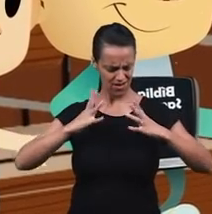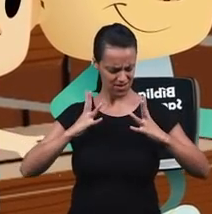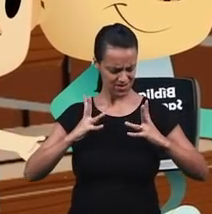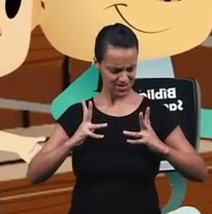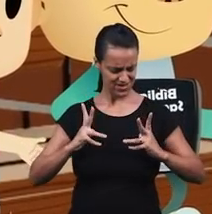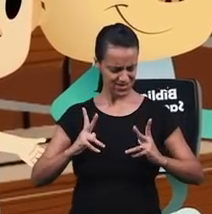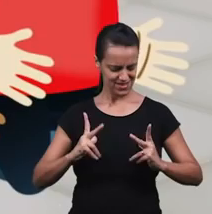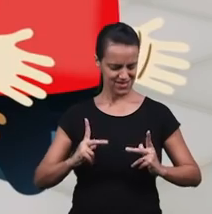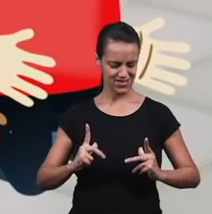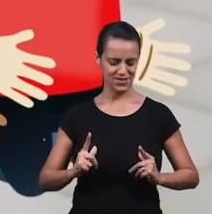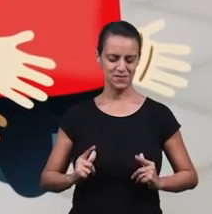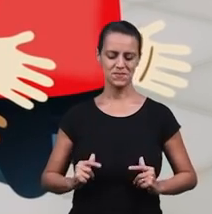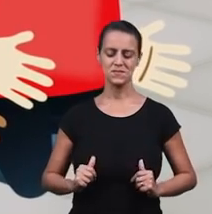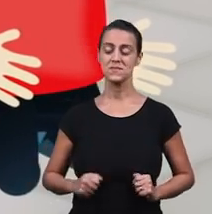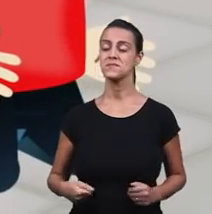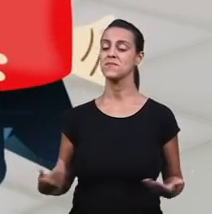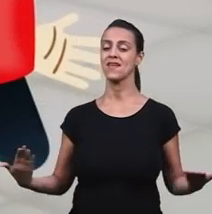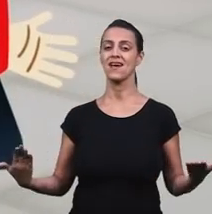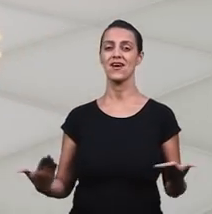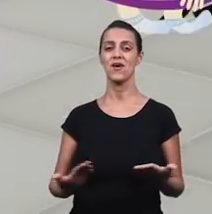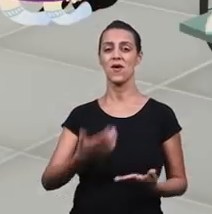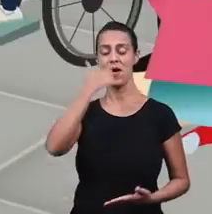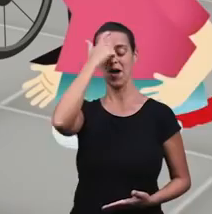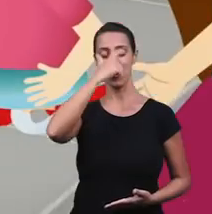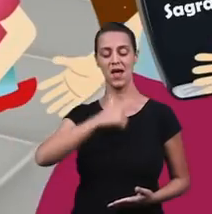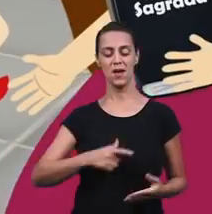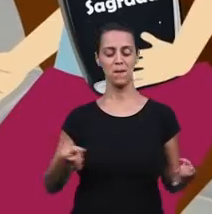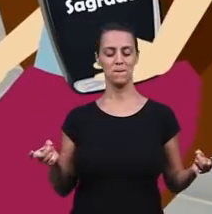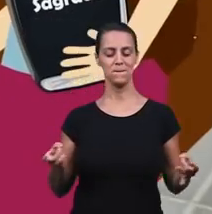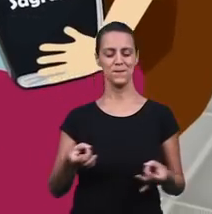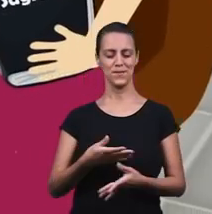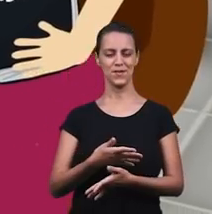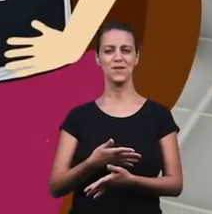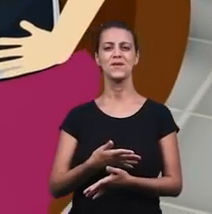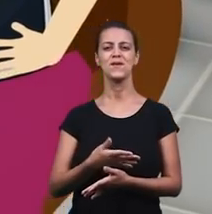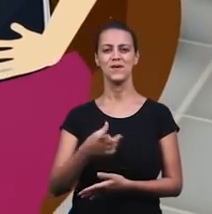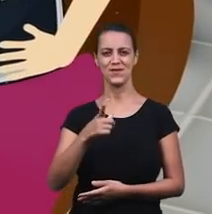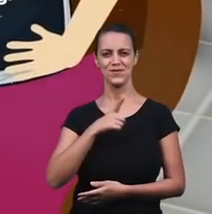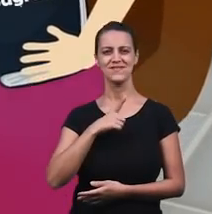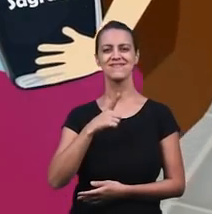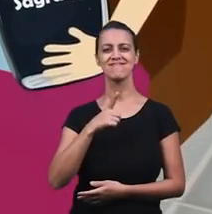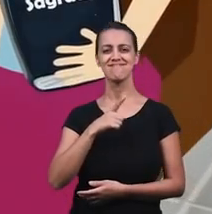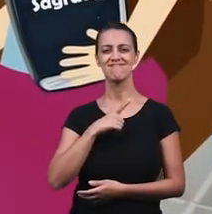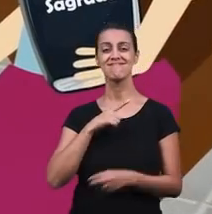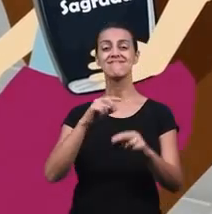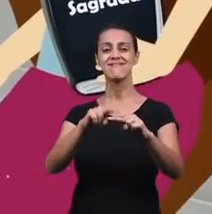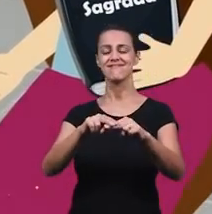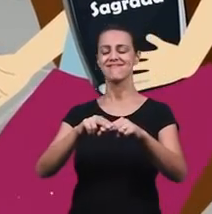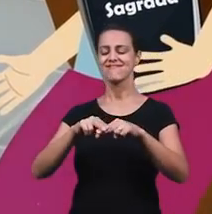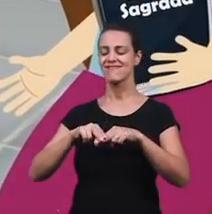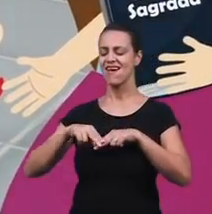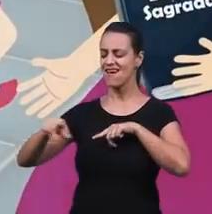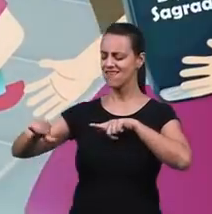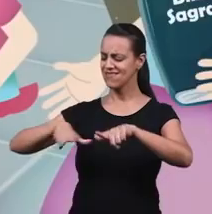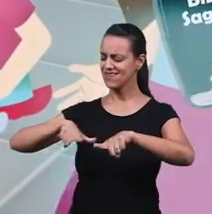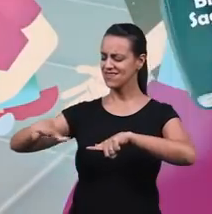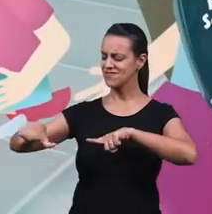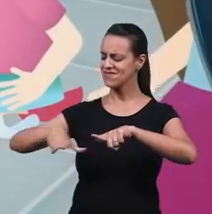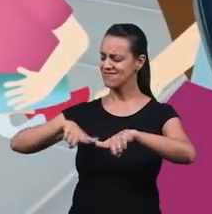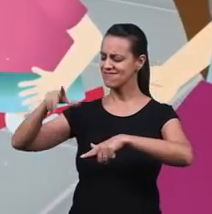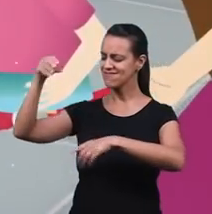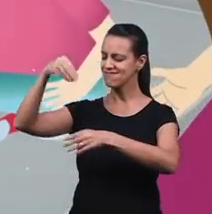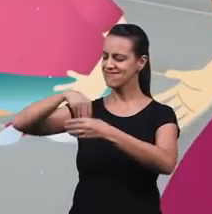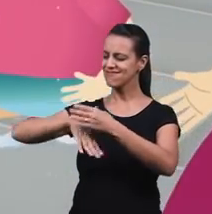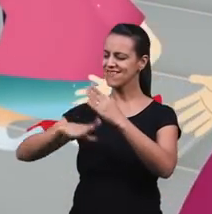me purificar E pronto estarei Para servir